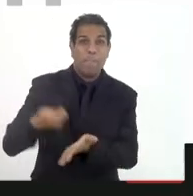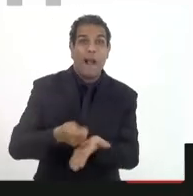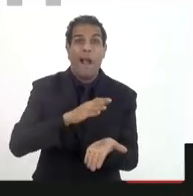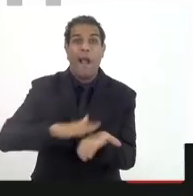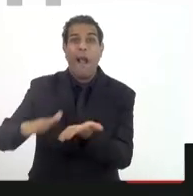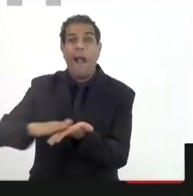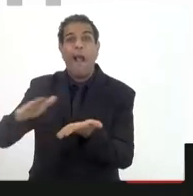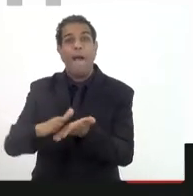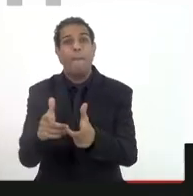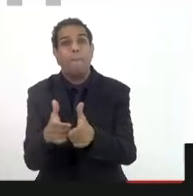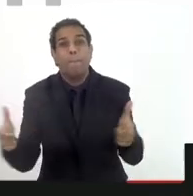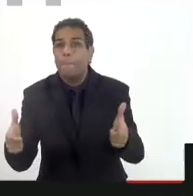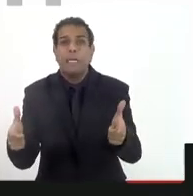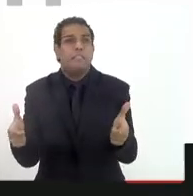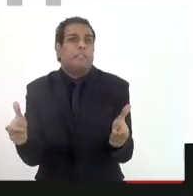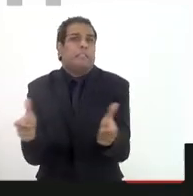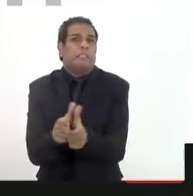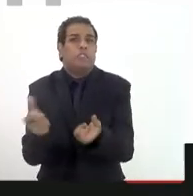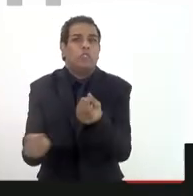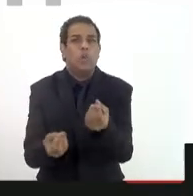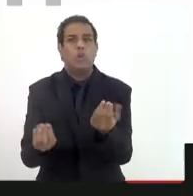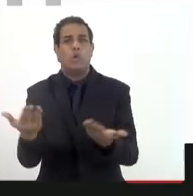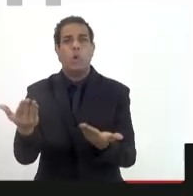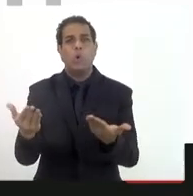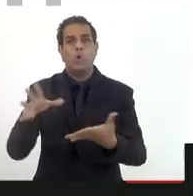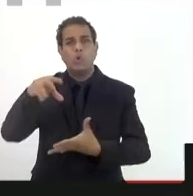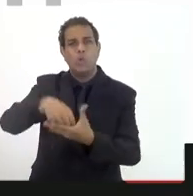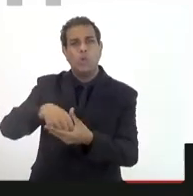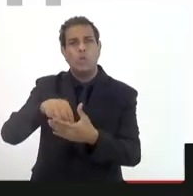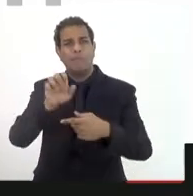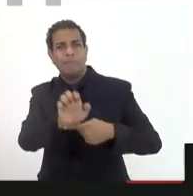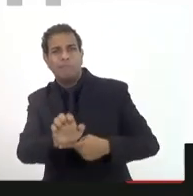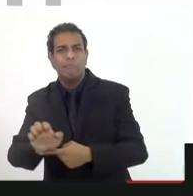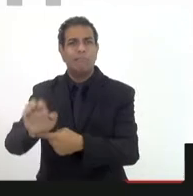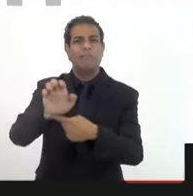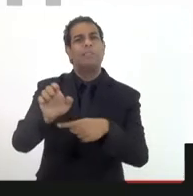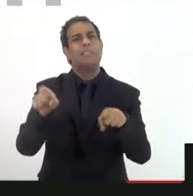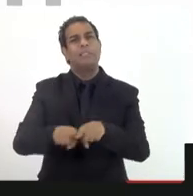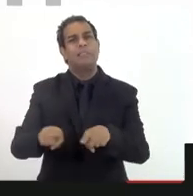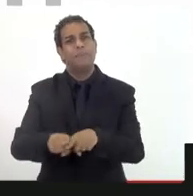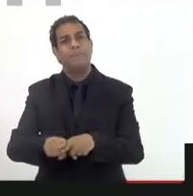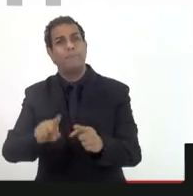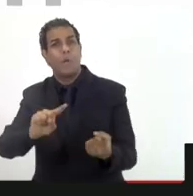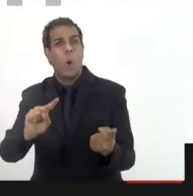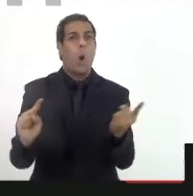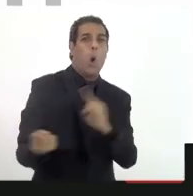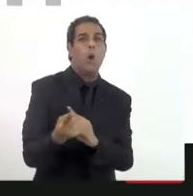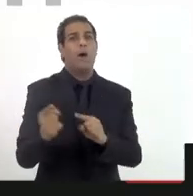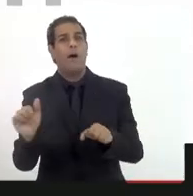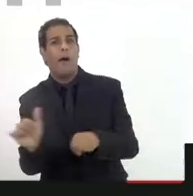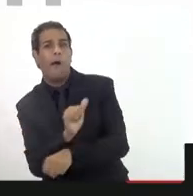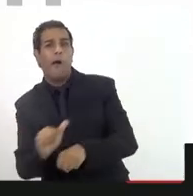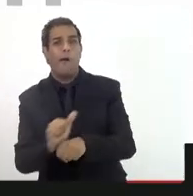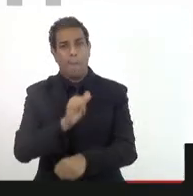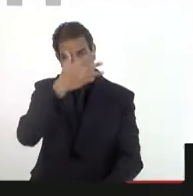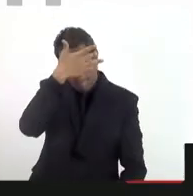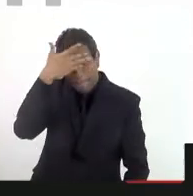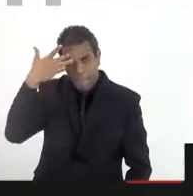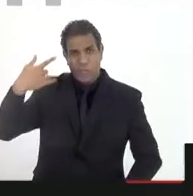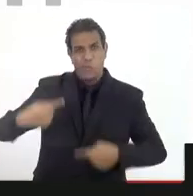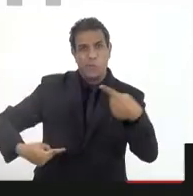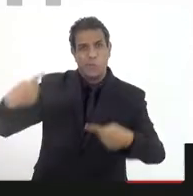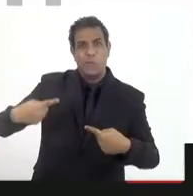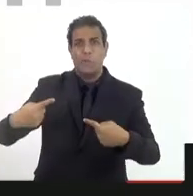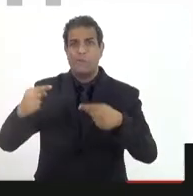baixo com relação à média dos estados, e, ao contrário do que muitas vezes, quer dizer, um discurso anti